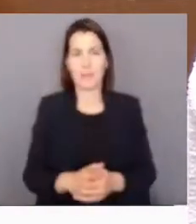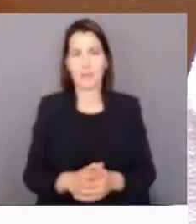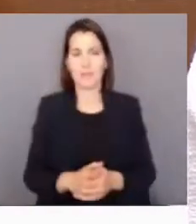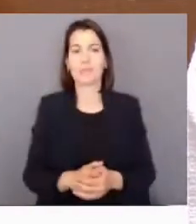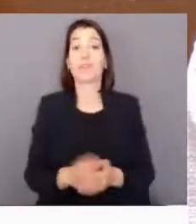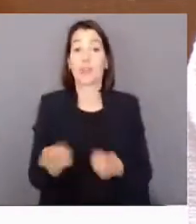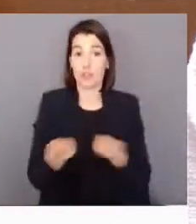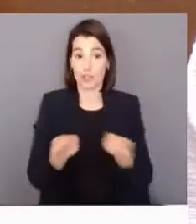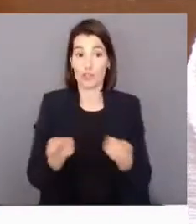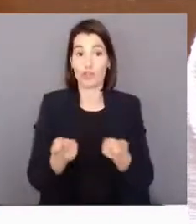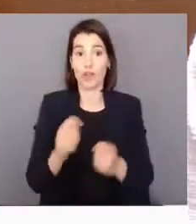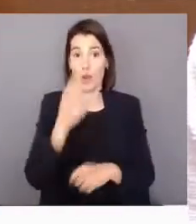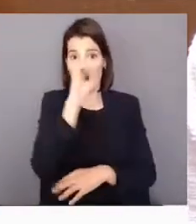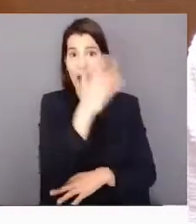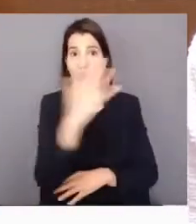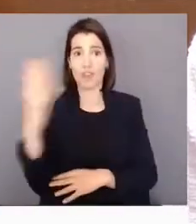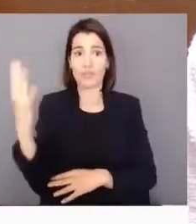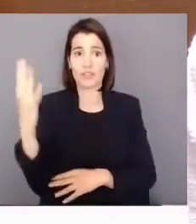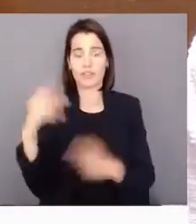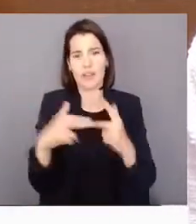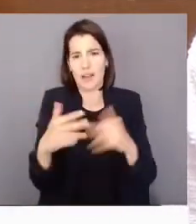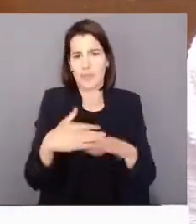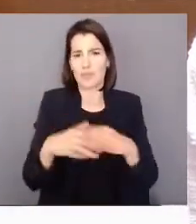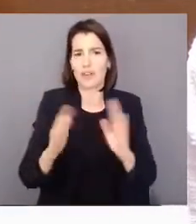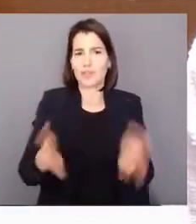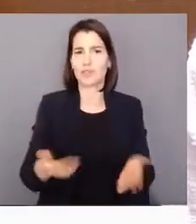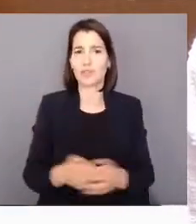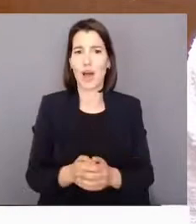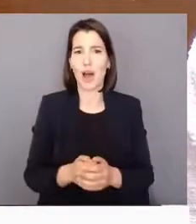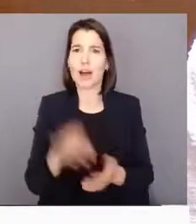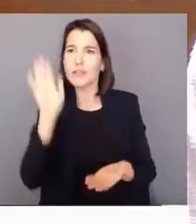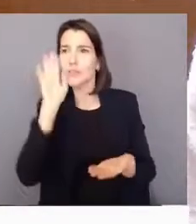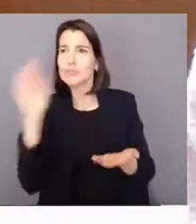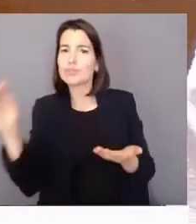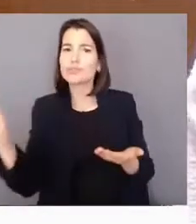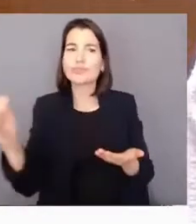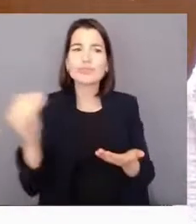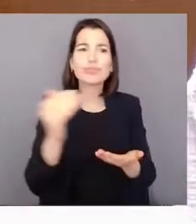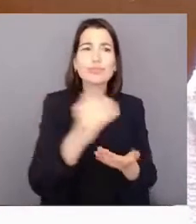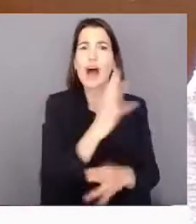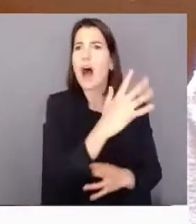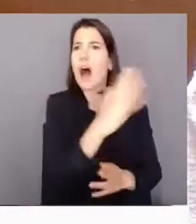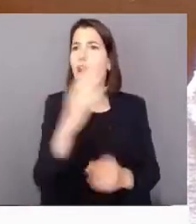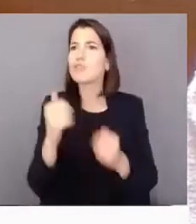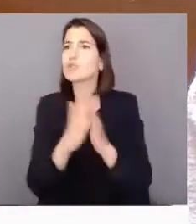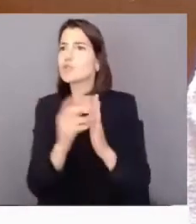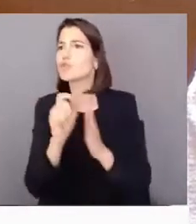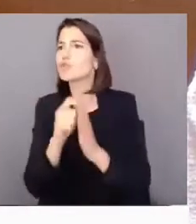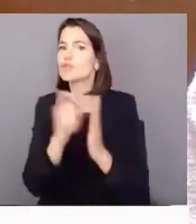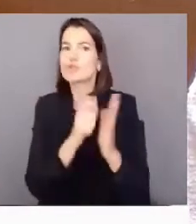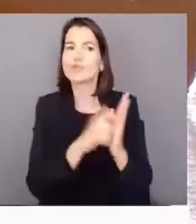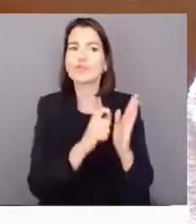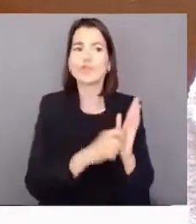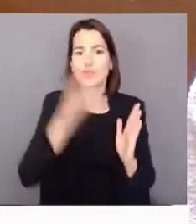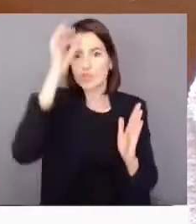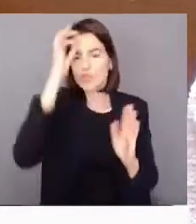A Câmara já está a fazer a maior referenciação de todo o património arbóreo. É claro que já está feito.